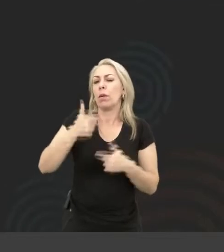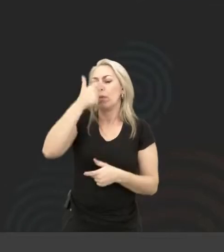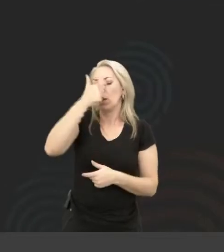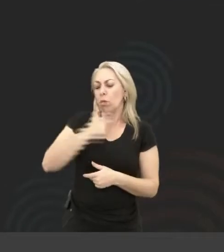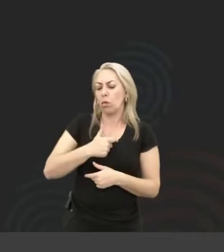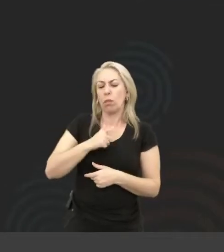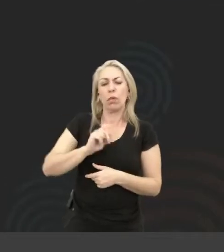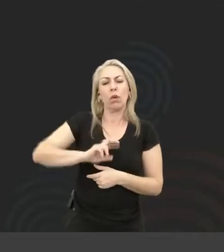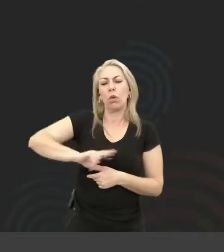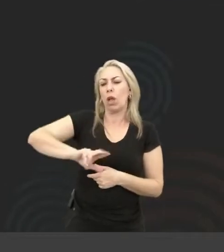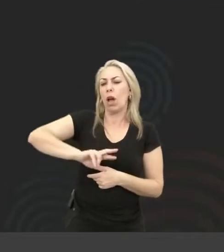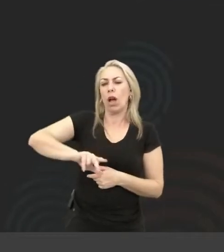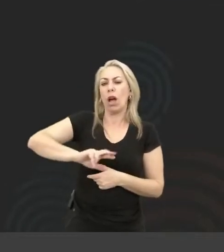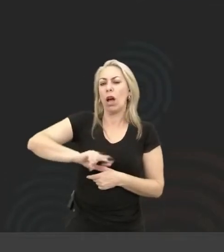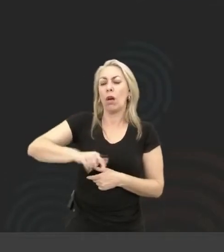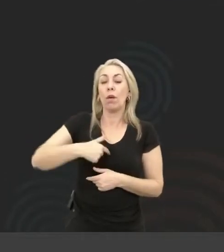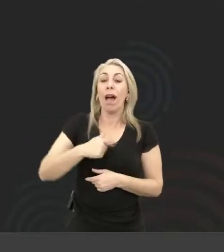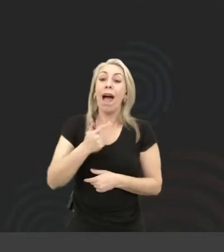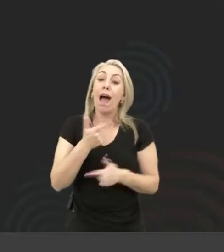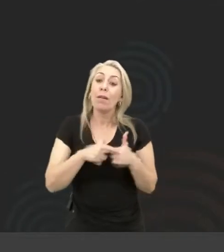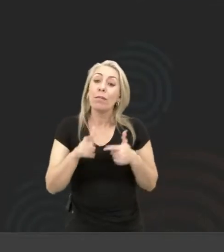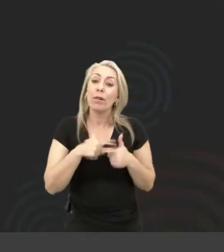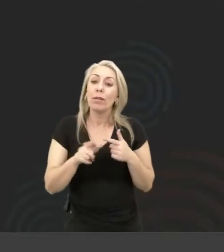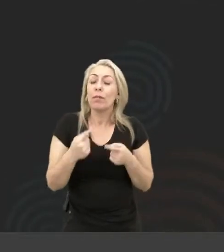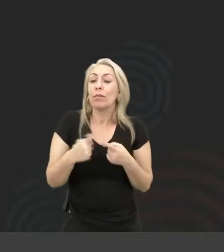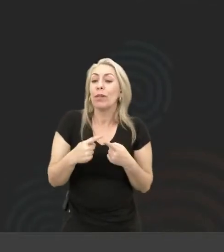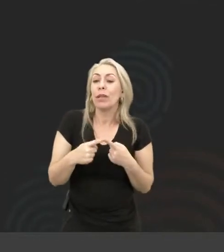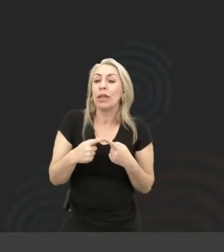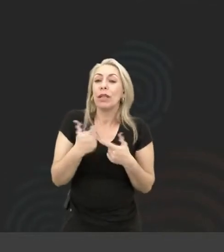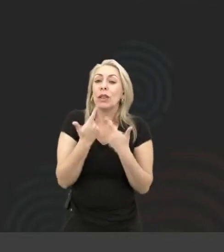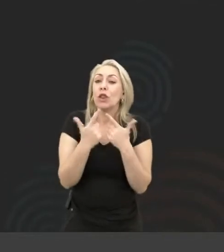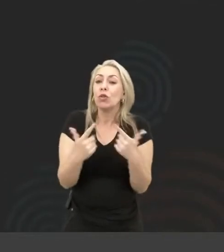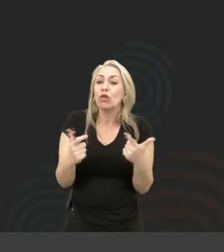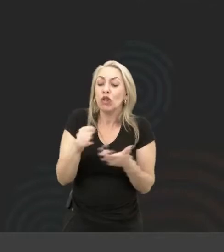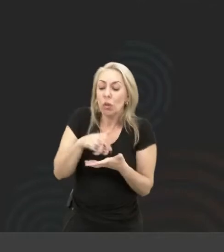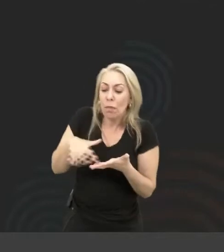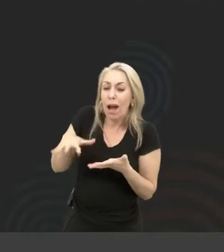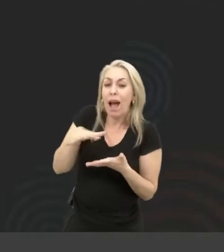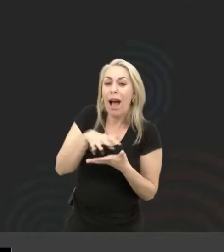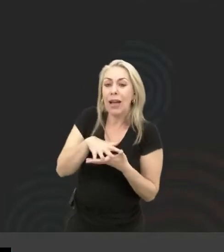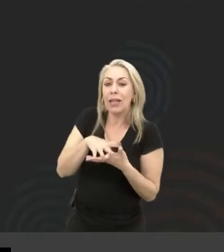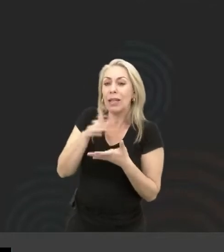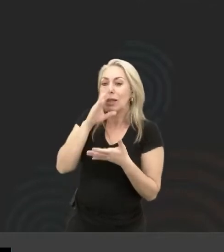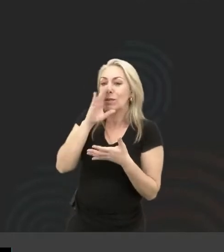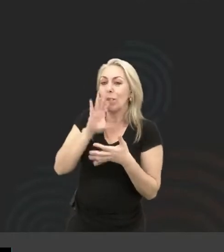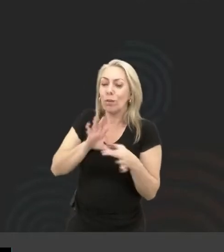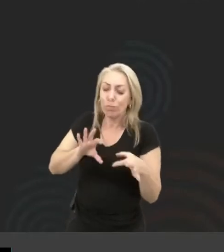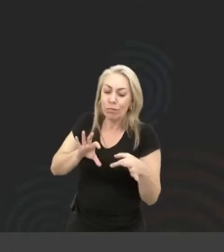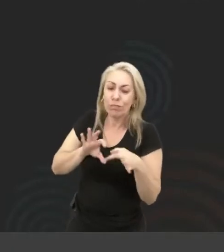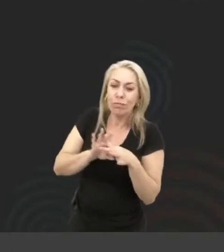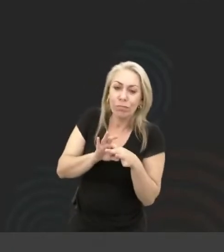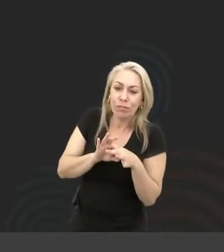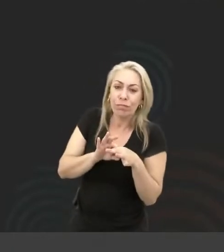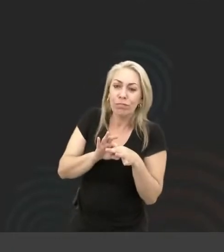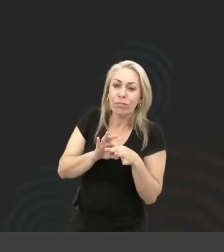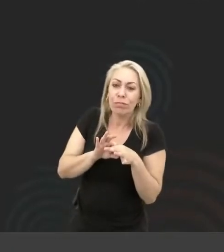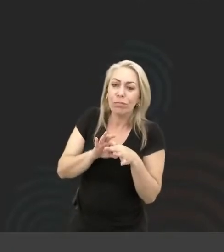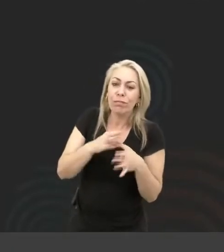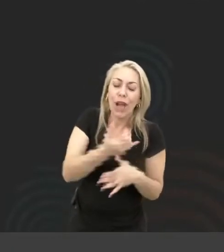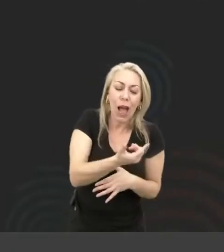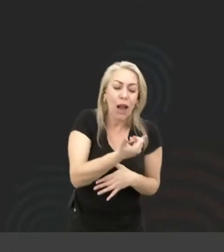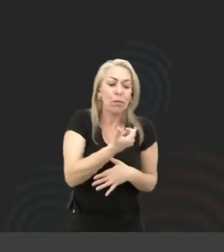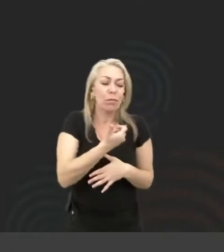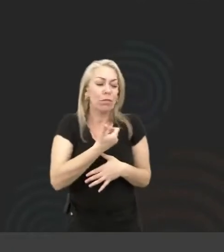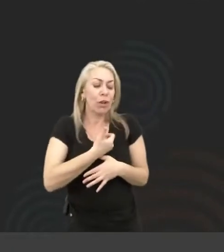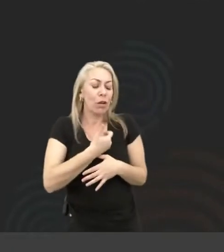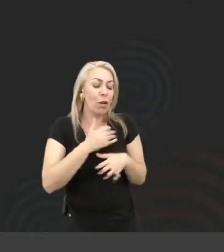exatamente. Foi um problema de que não havia uma área para me encaixar. E aí ele falou, cara, vou